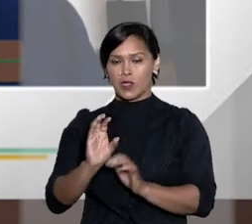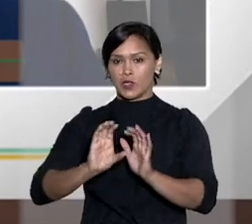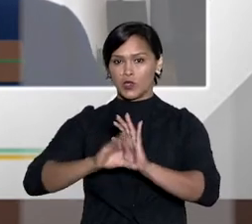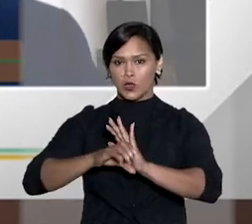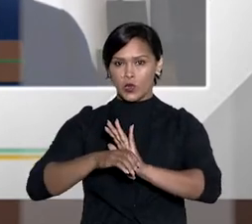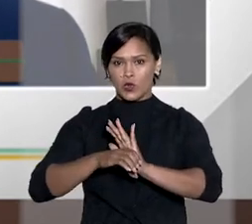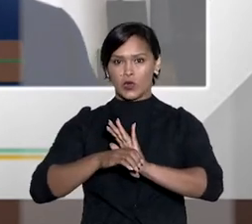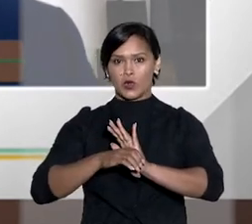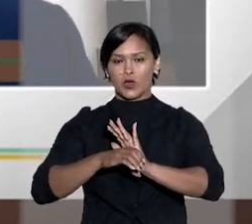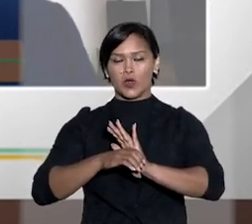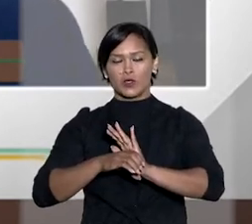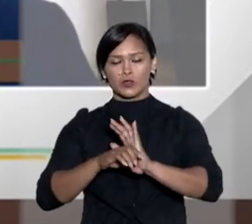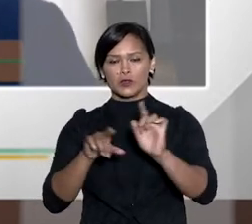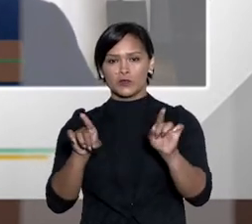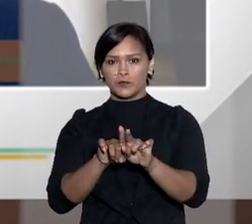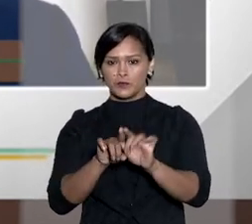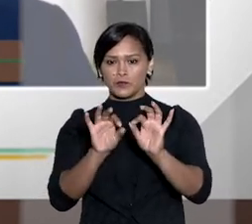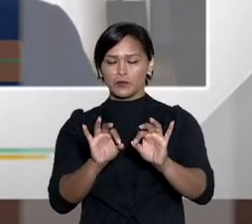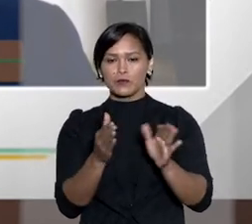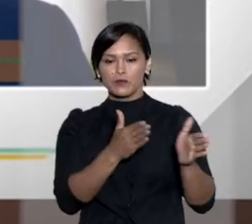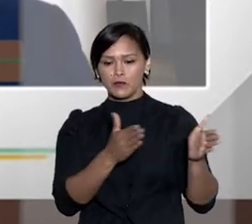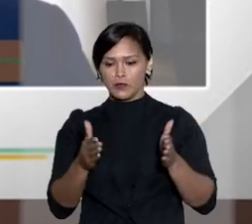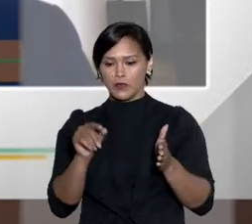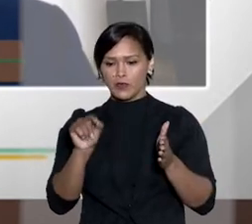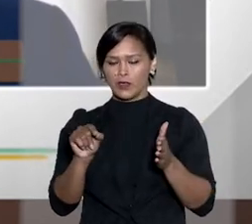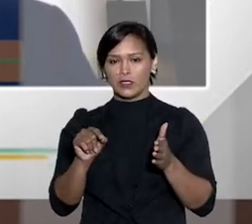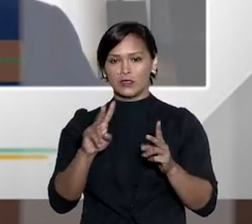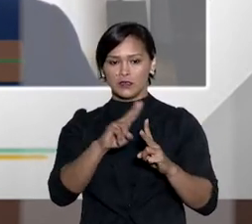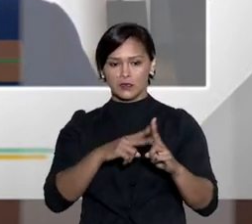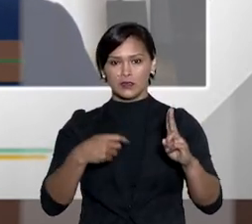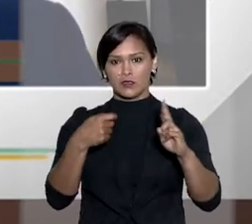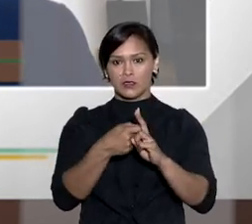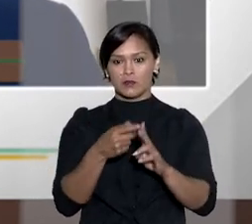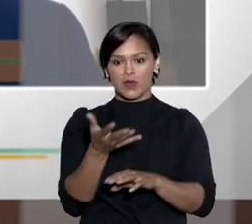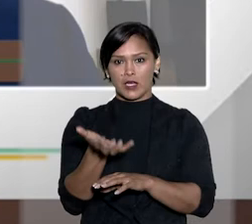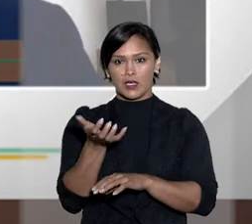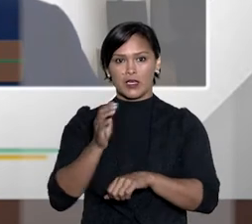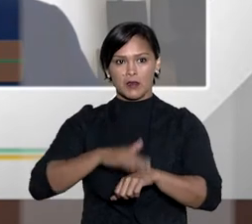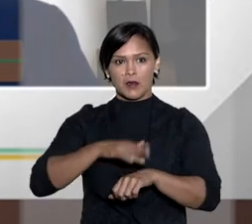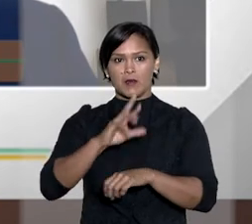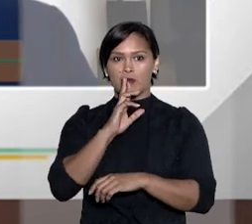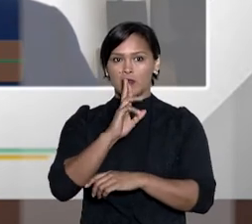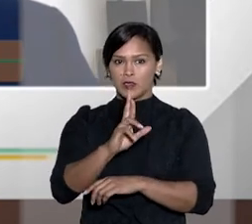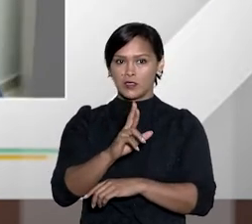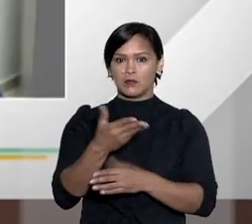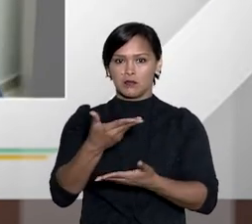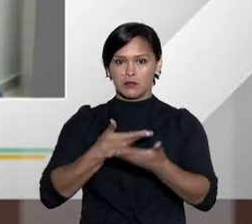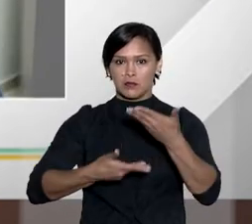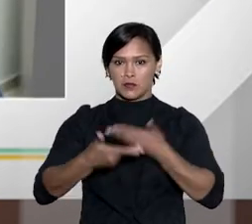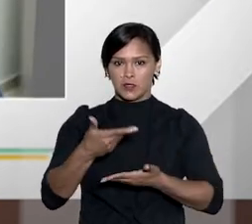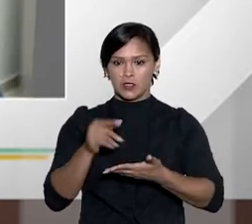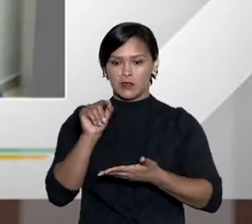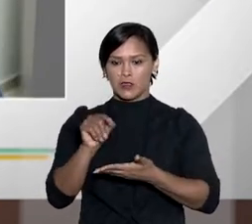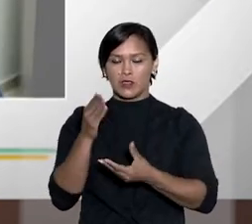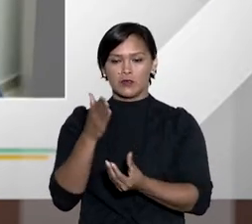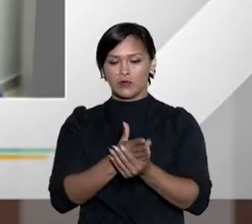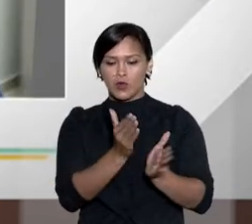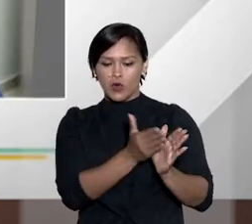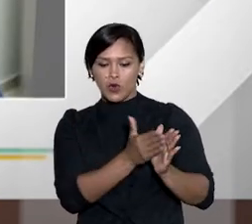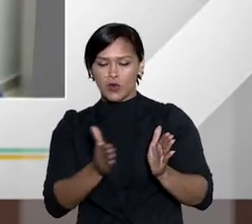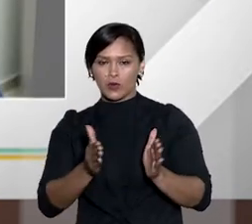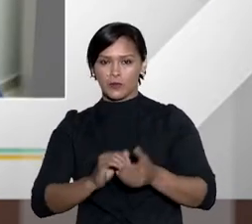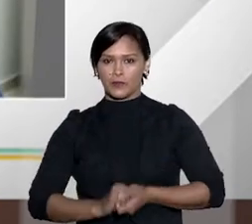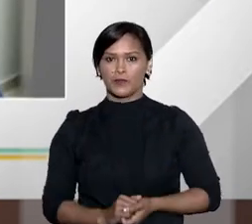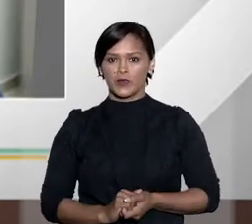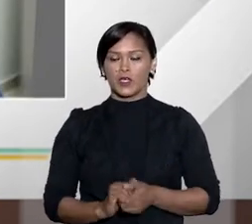entre as partes que procuram a solução através desse procedimento. Doutor Alexandre Schini,